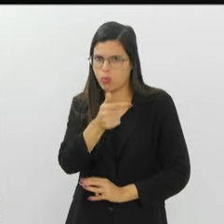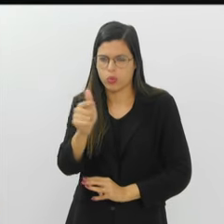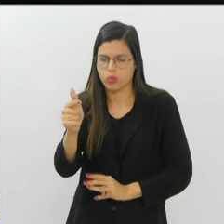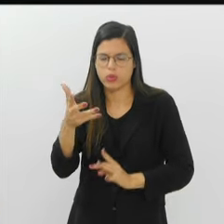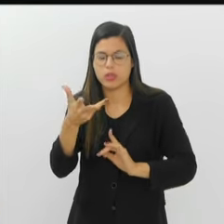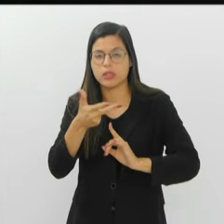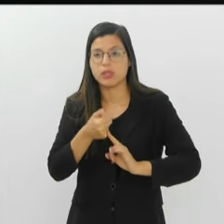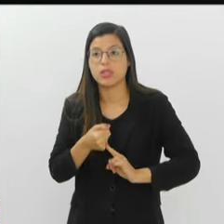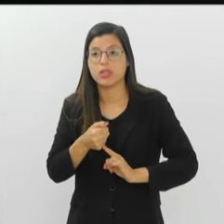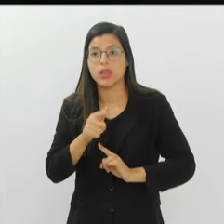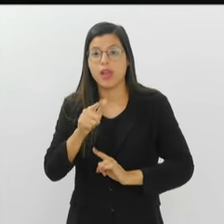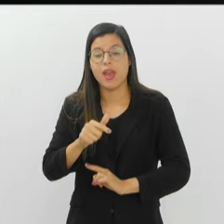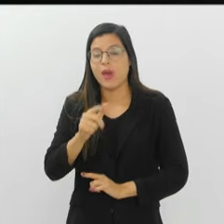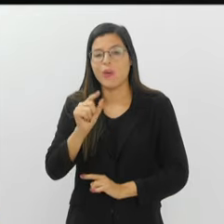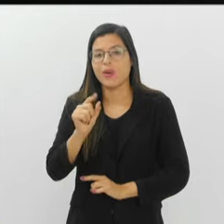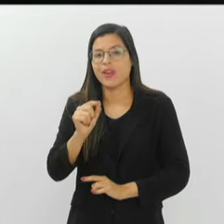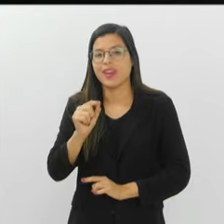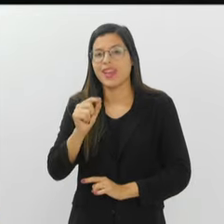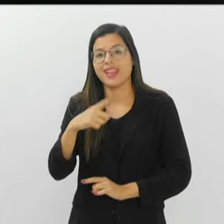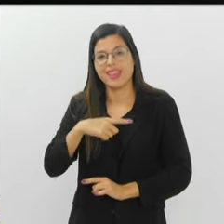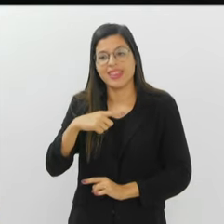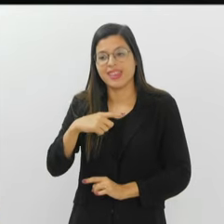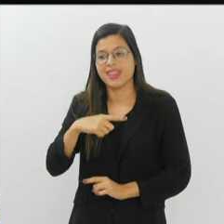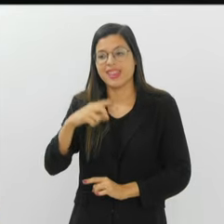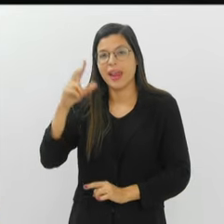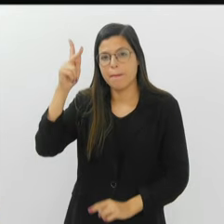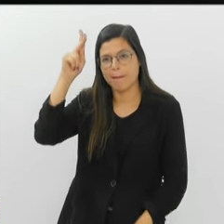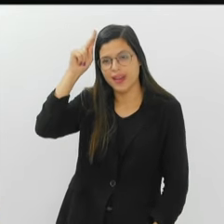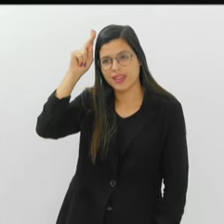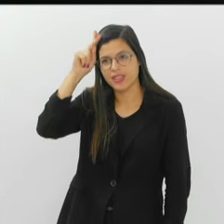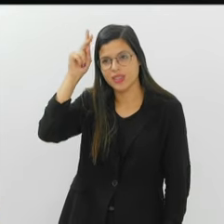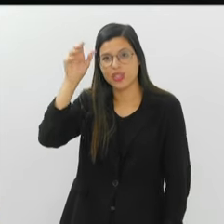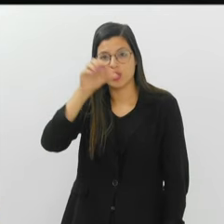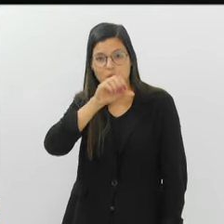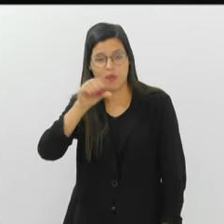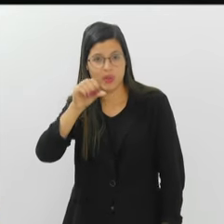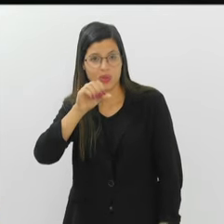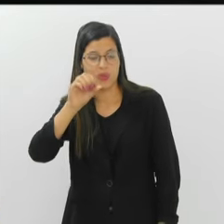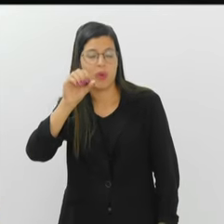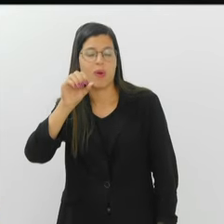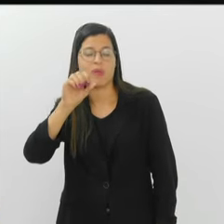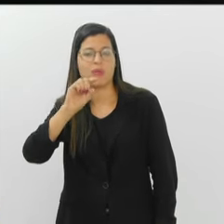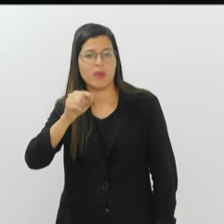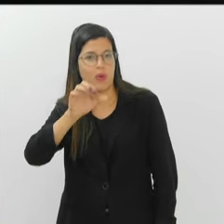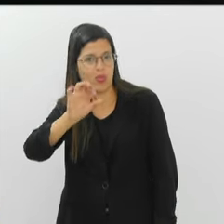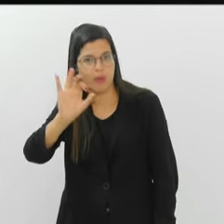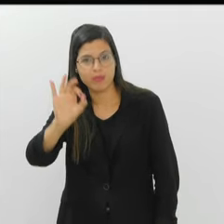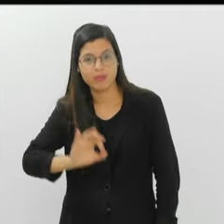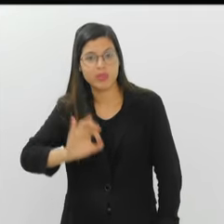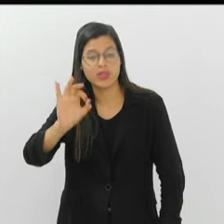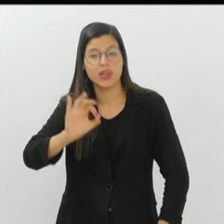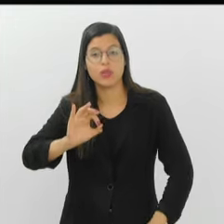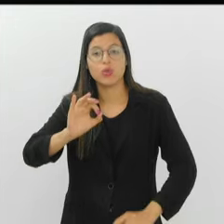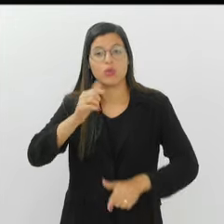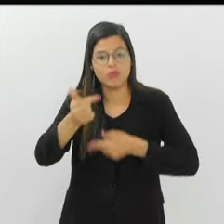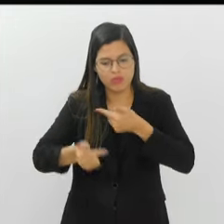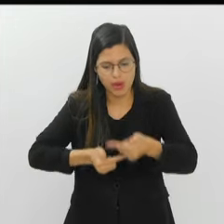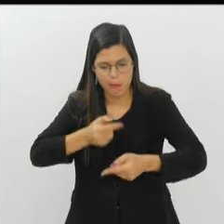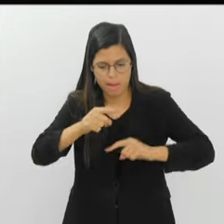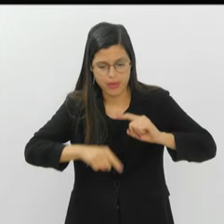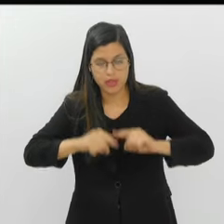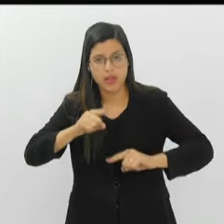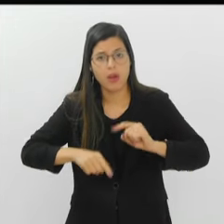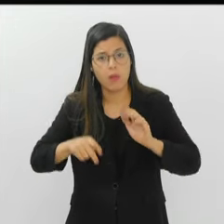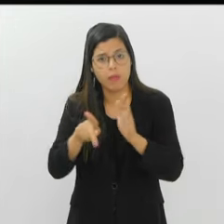impõem enquanto artista. É a presença de Parintins, né? Porque 99,9% da mão de obra de São Paulo